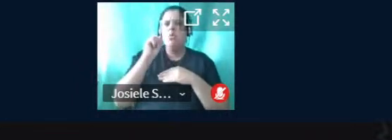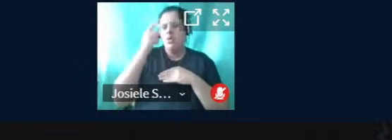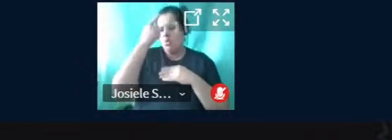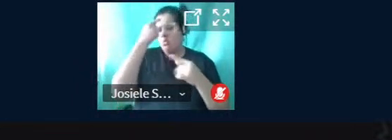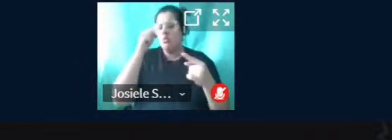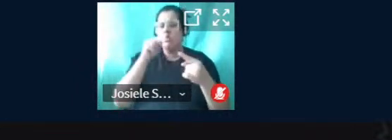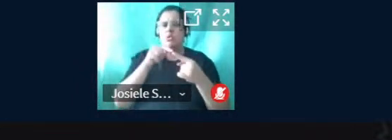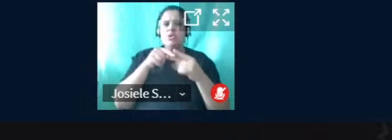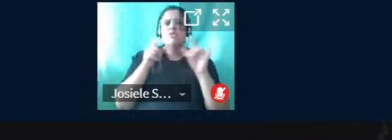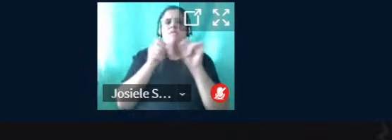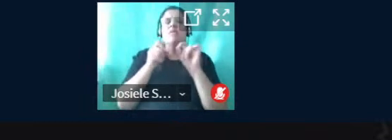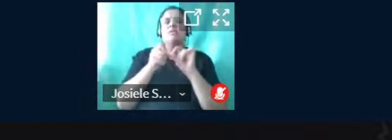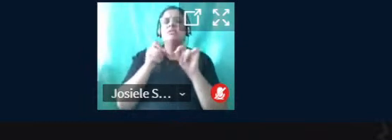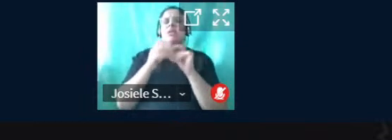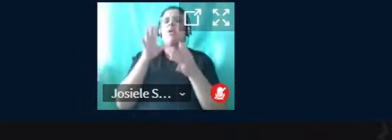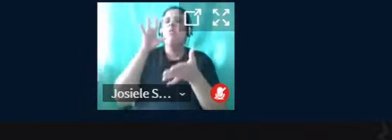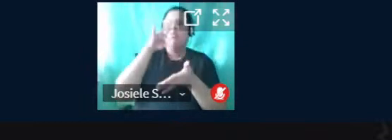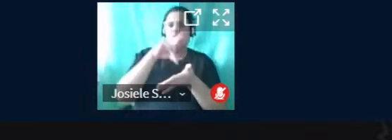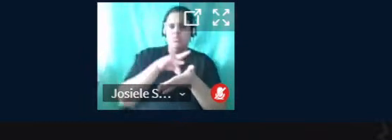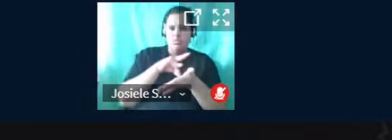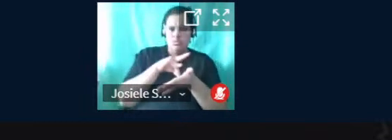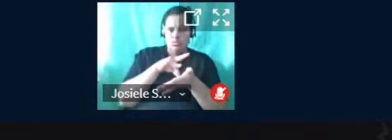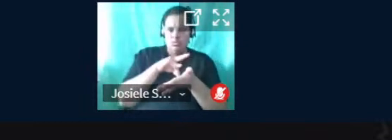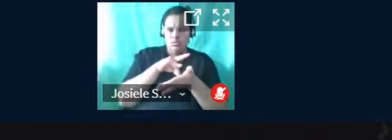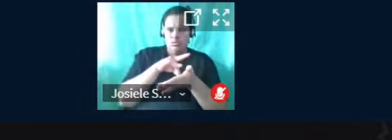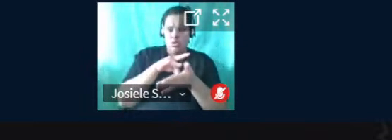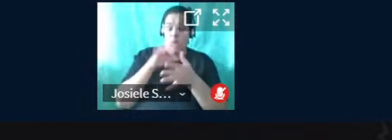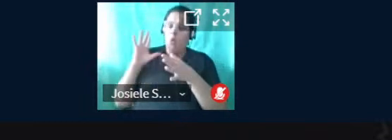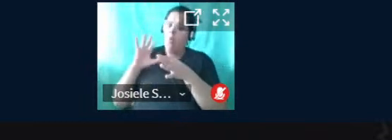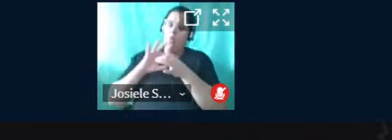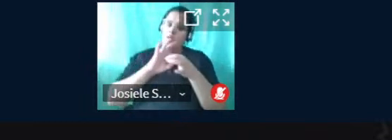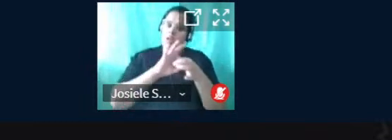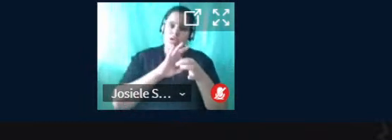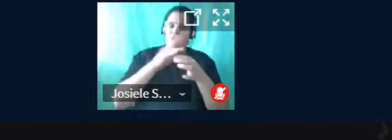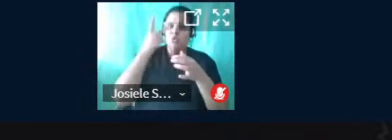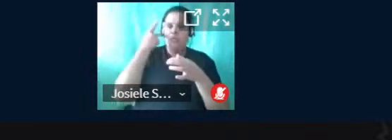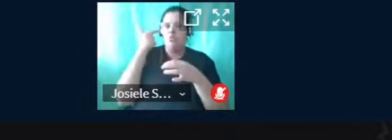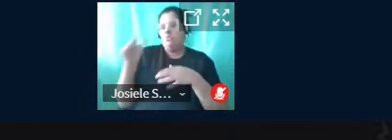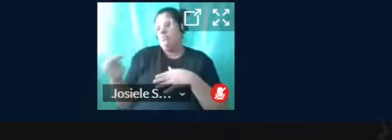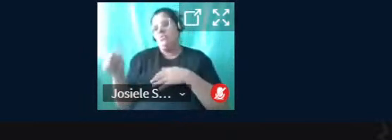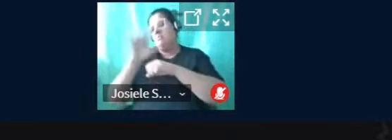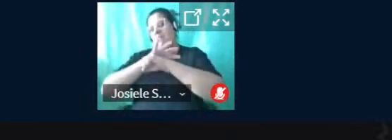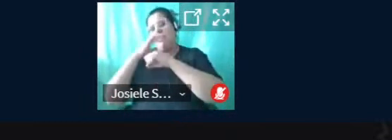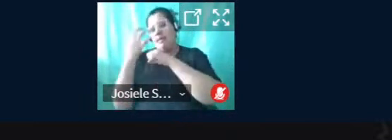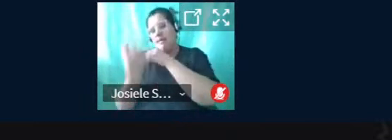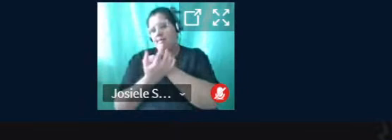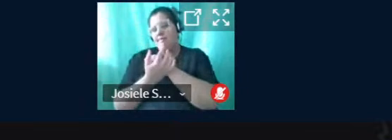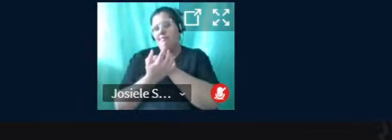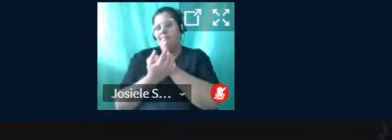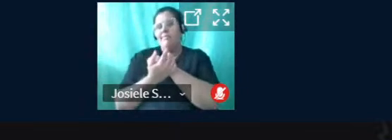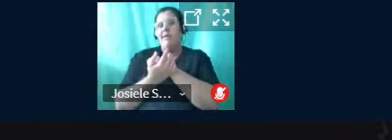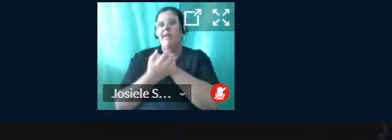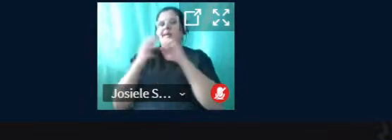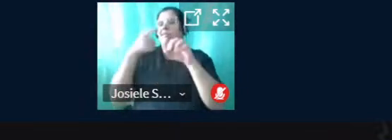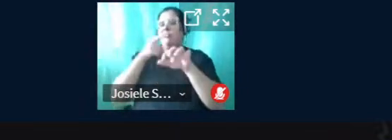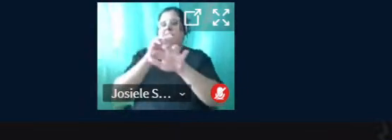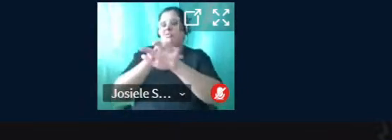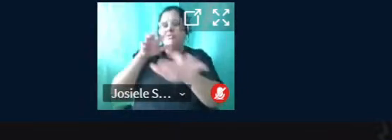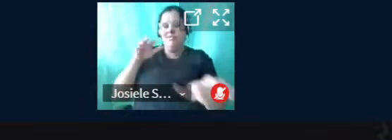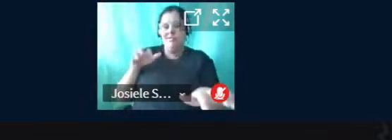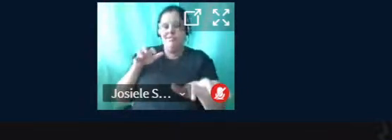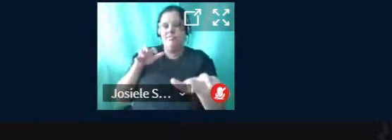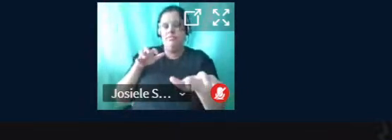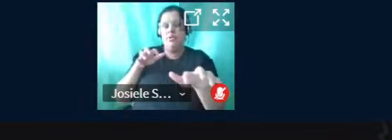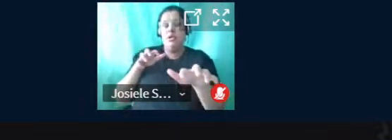pretendíamos fazer originalmente. Em um contexto normal, sem essa pandemia e sem essas atividades remotas, nós